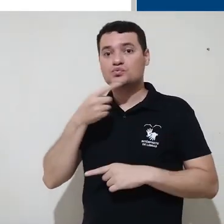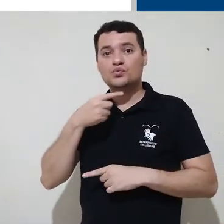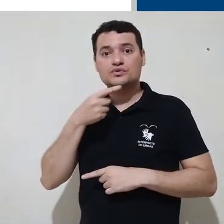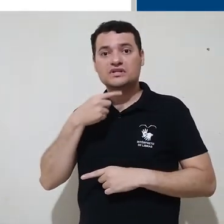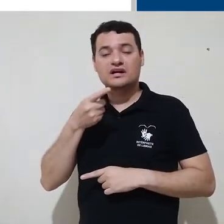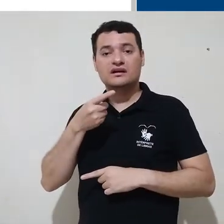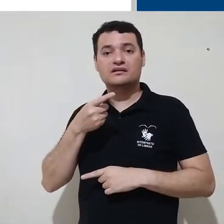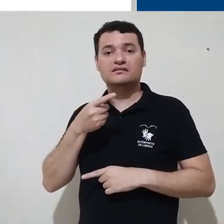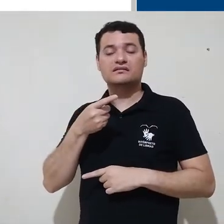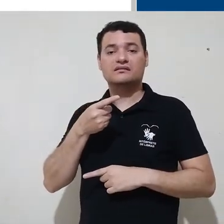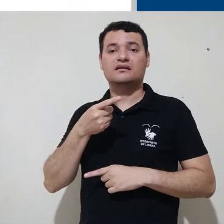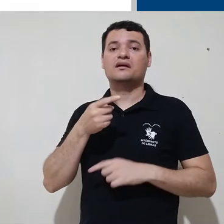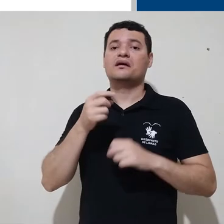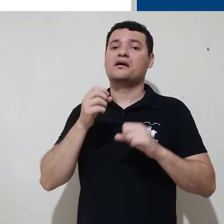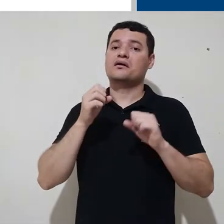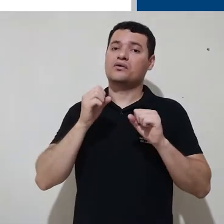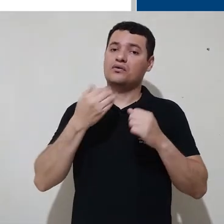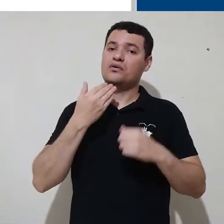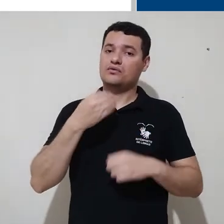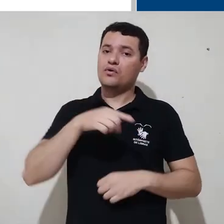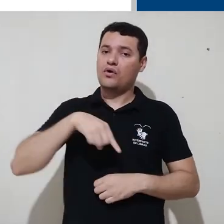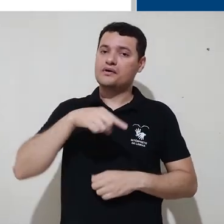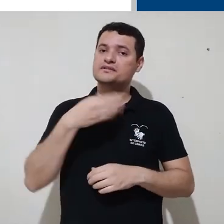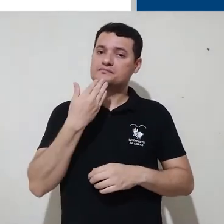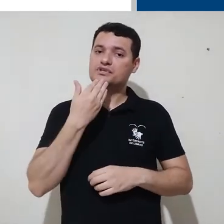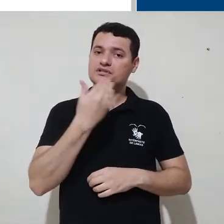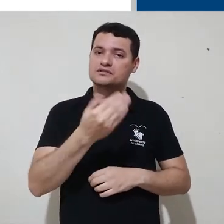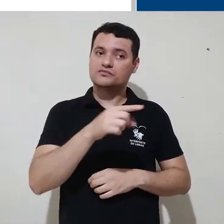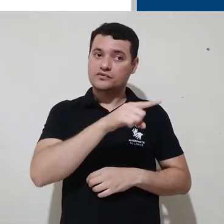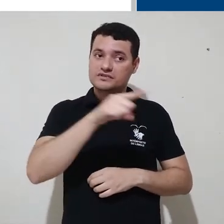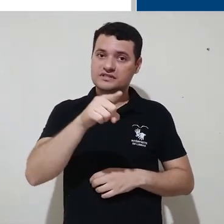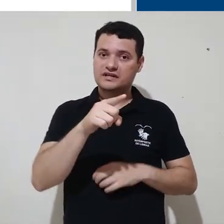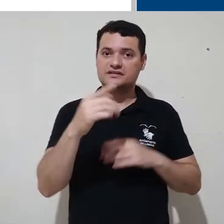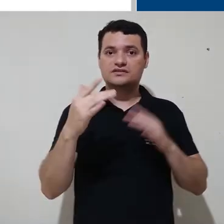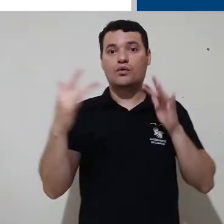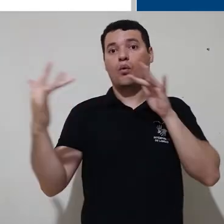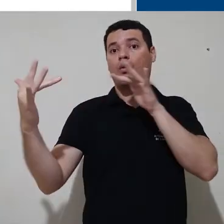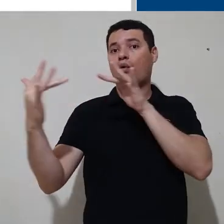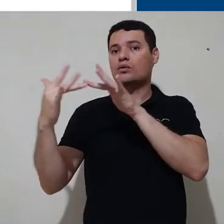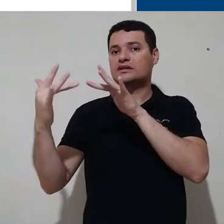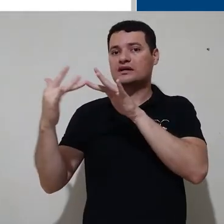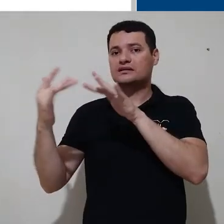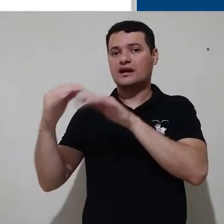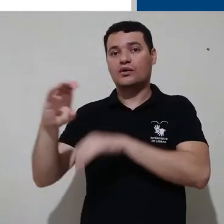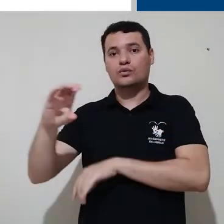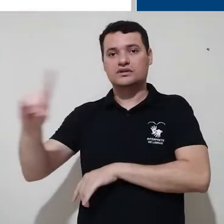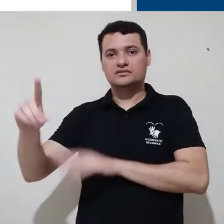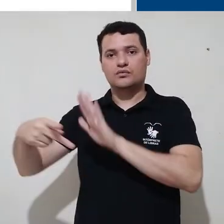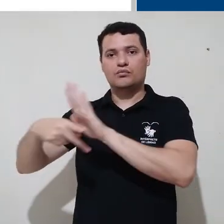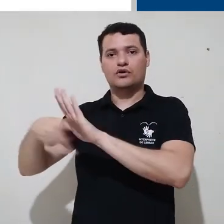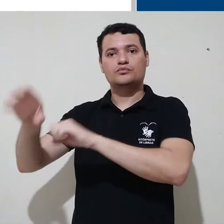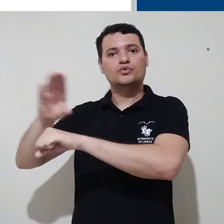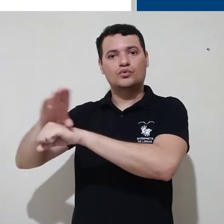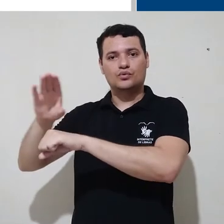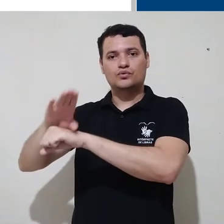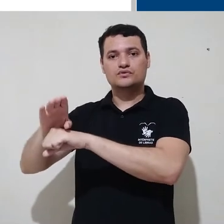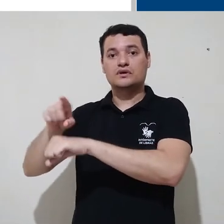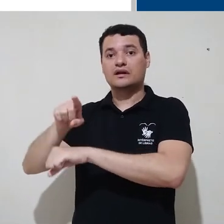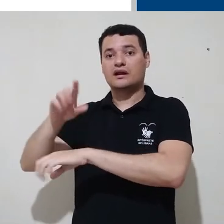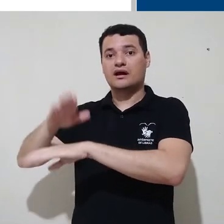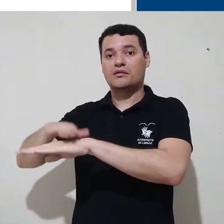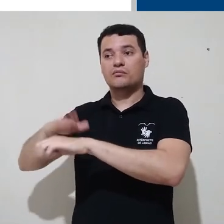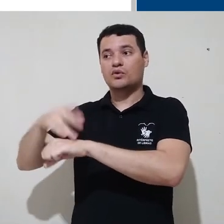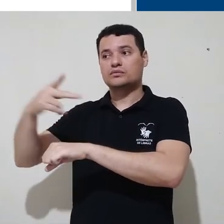nós sugerimos entrar em contato com a coordenação do curso de vocês para que essa situação seja